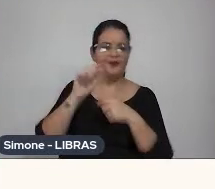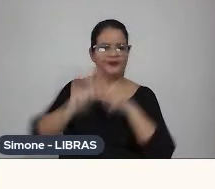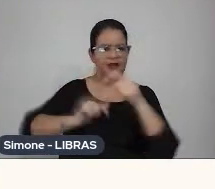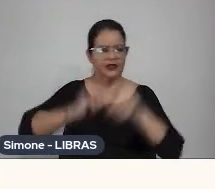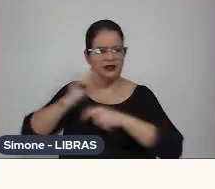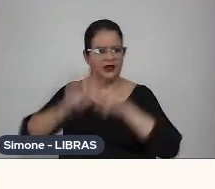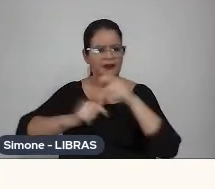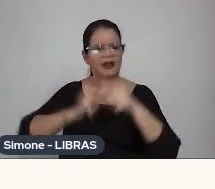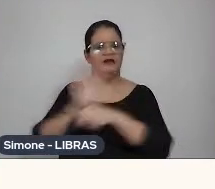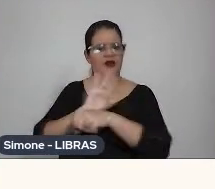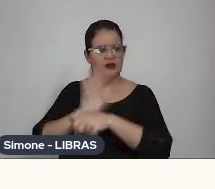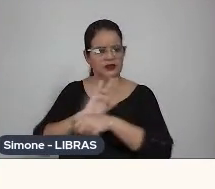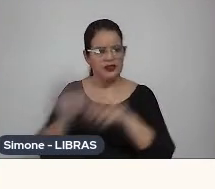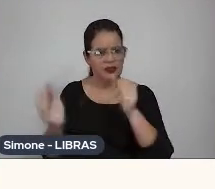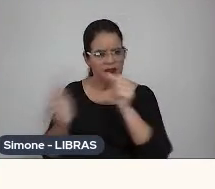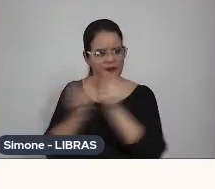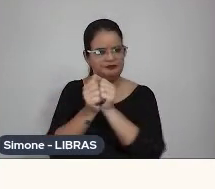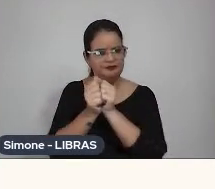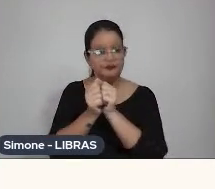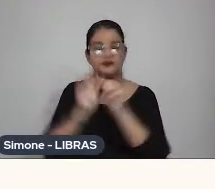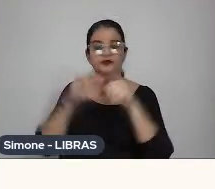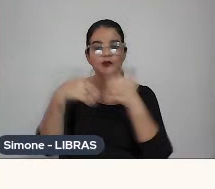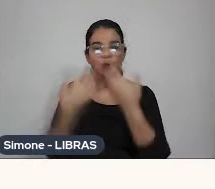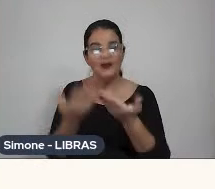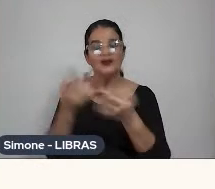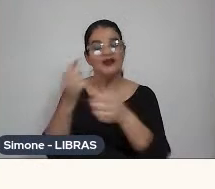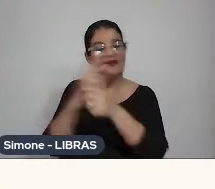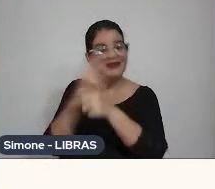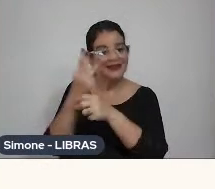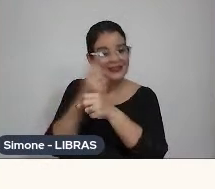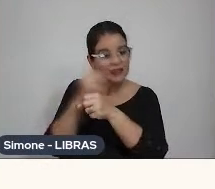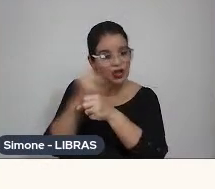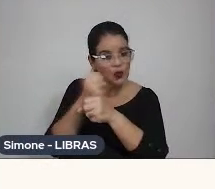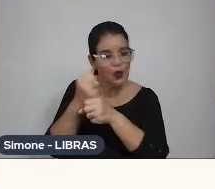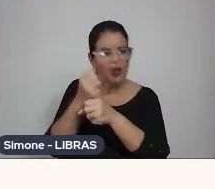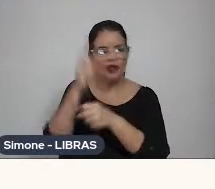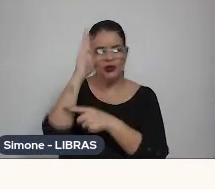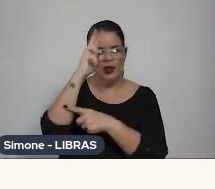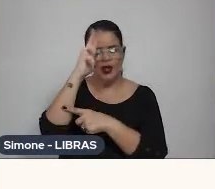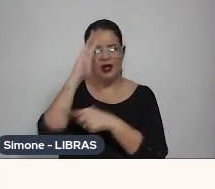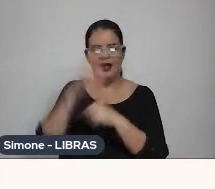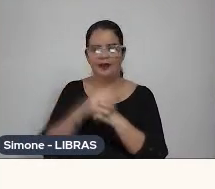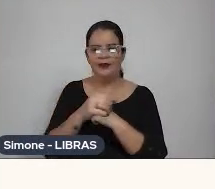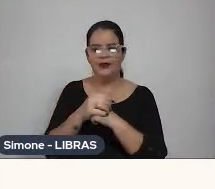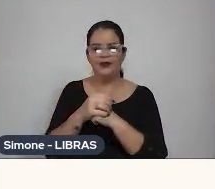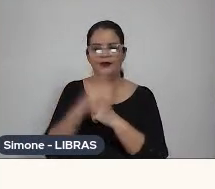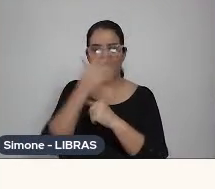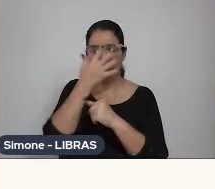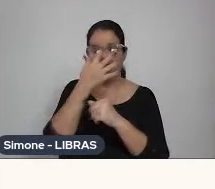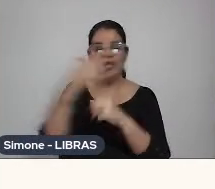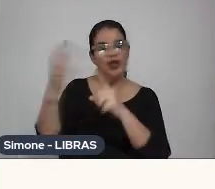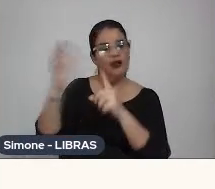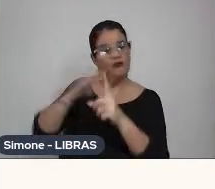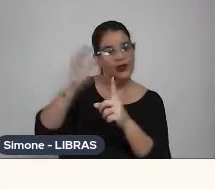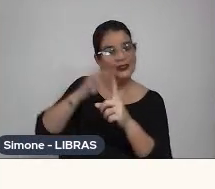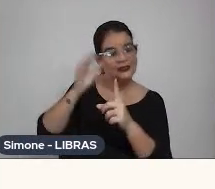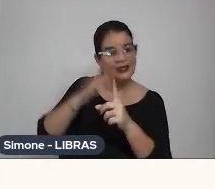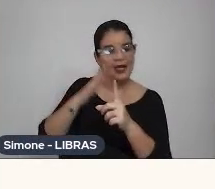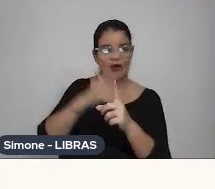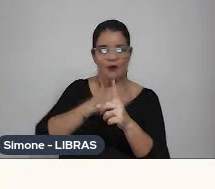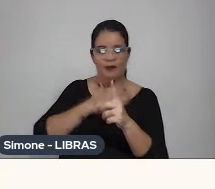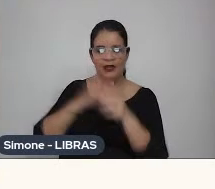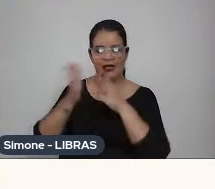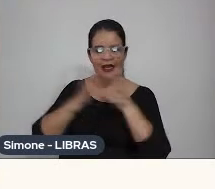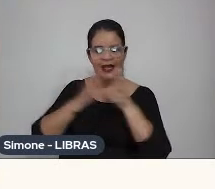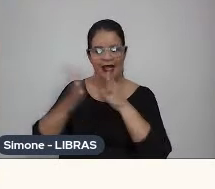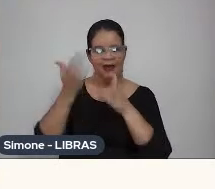cinema. Quando eu estava no terceiro ano, eu lembro que uns curtas que me influenciaram muito, assim, que eu vi nessa época,